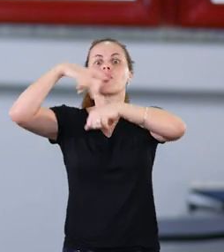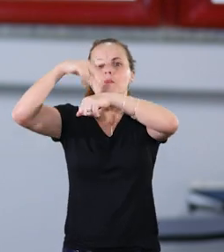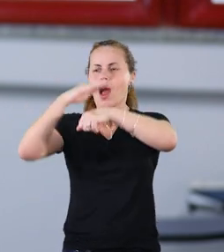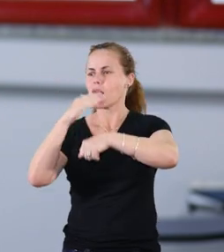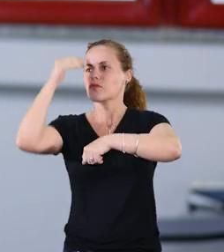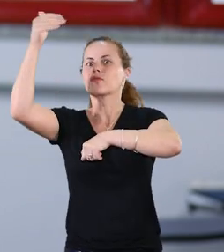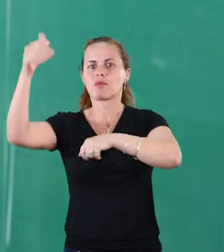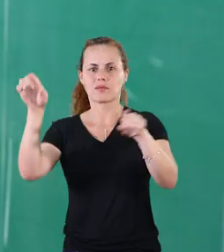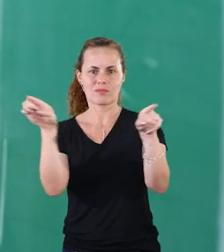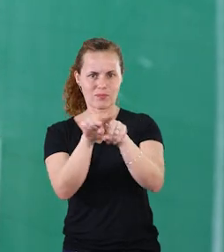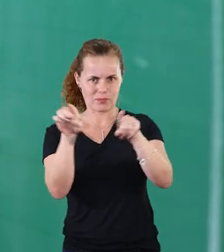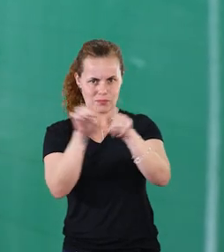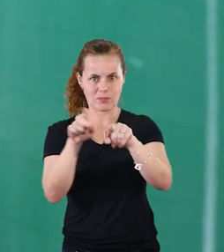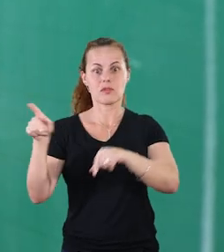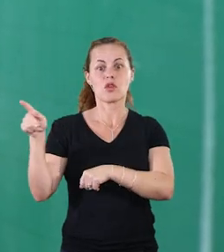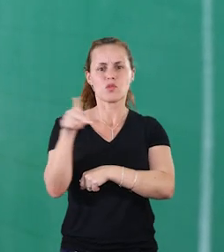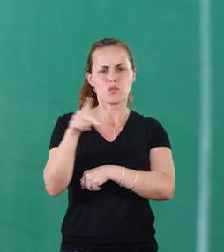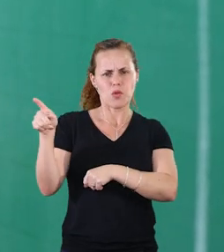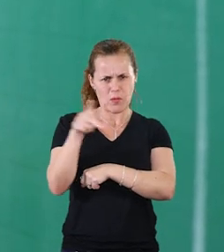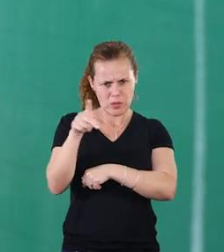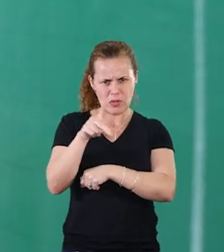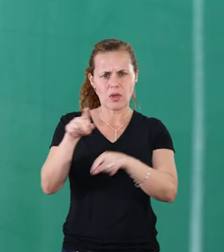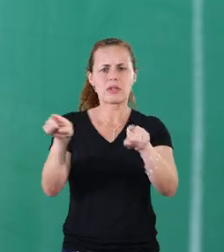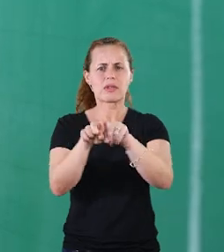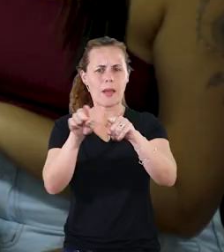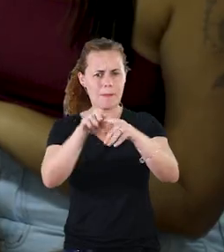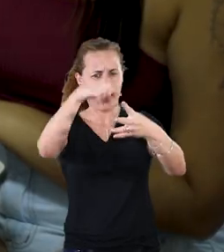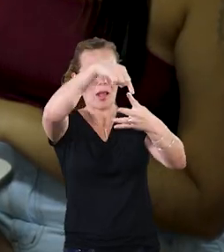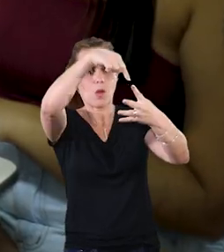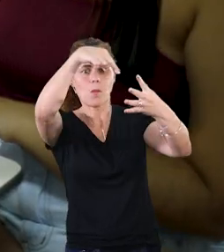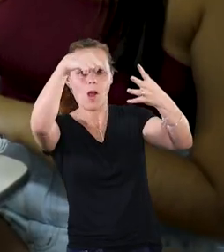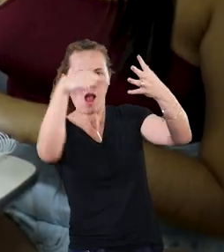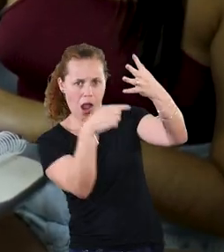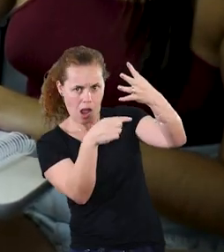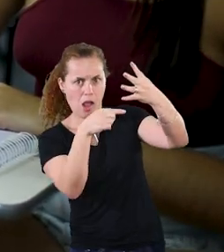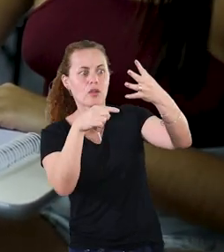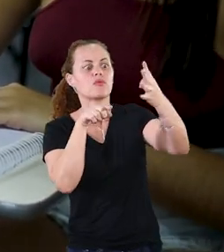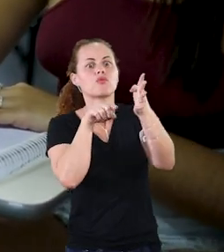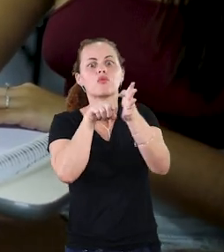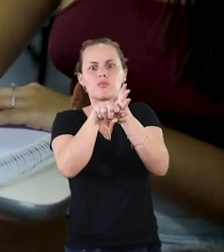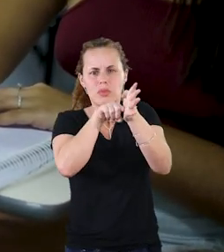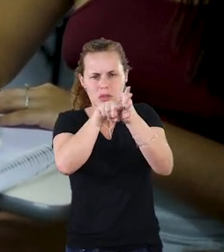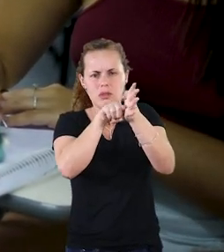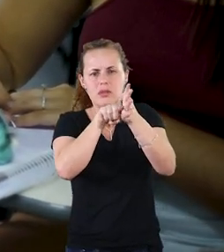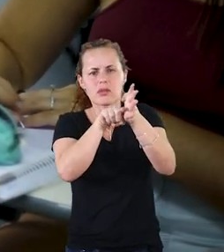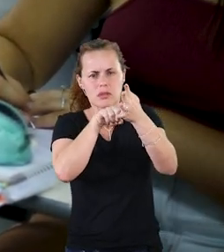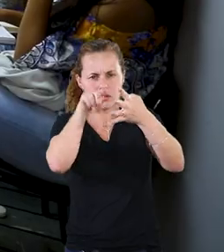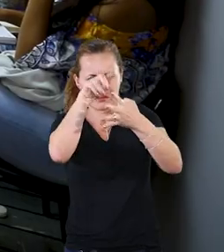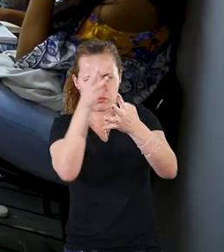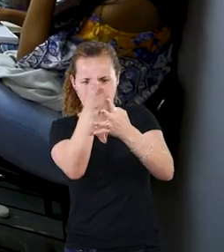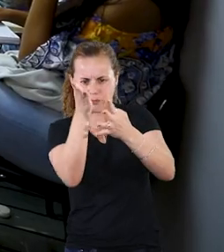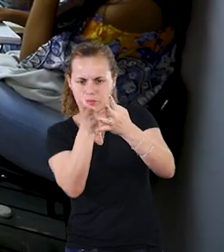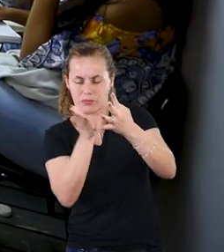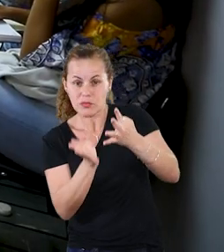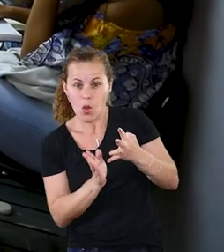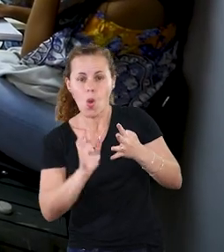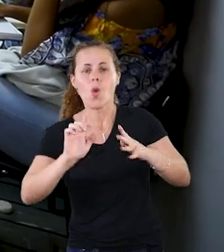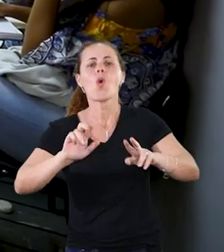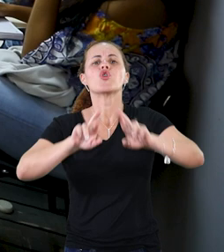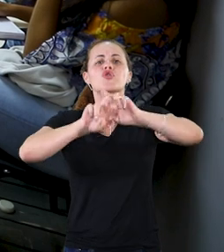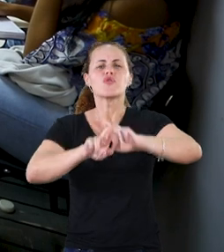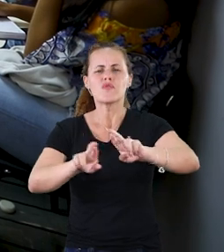fora do Brasil. Os professores estão distribuídos nas quatro linhas de pesquisa do programa. Outro